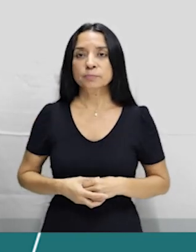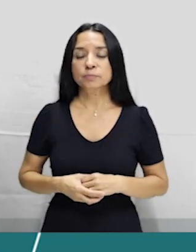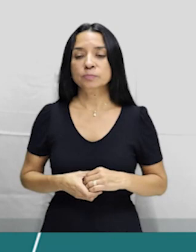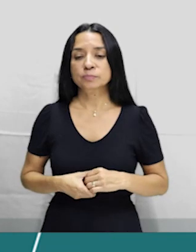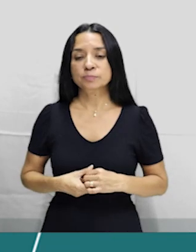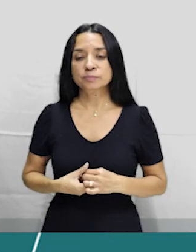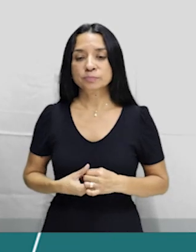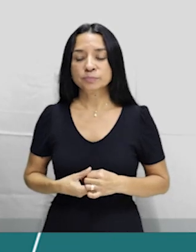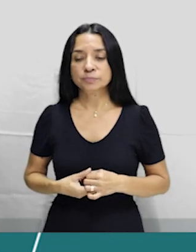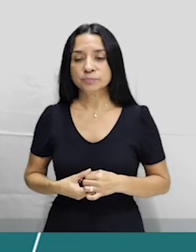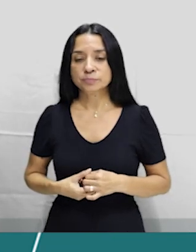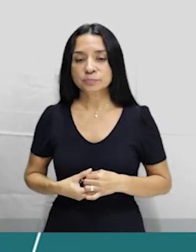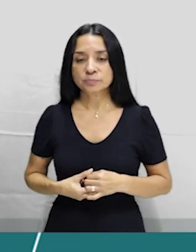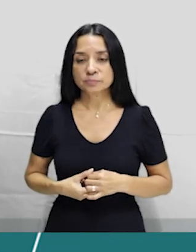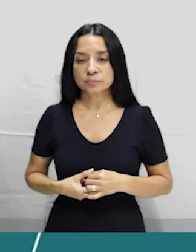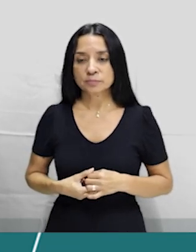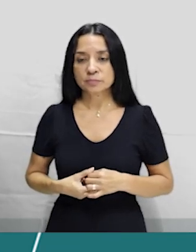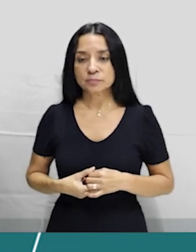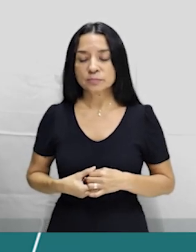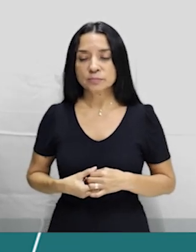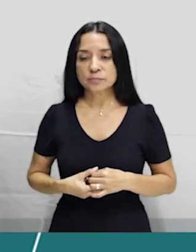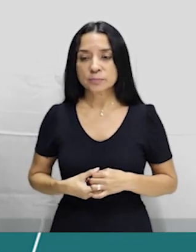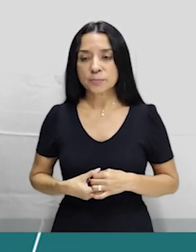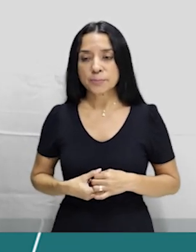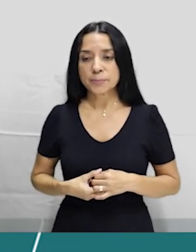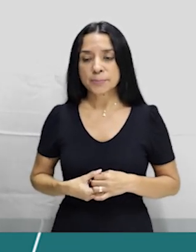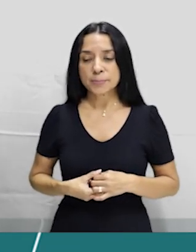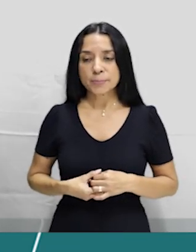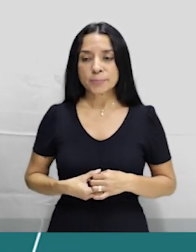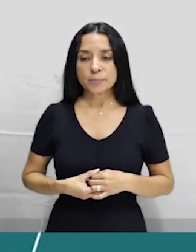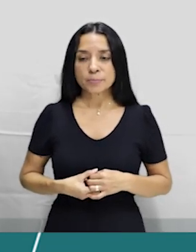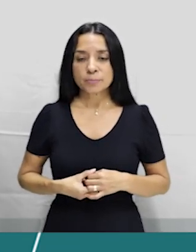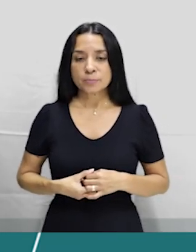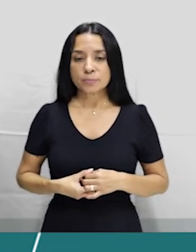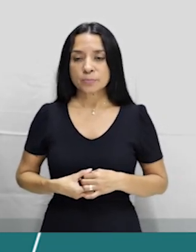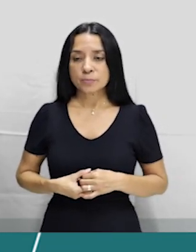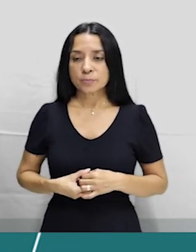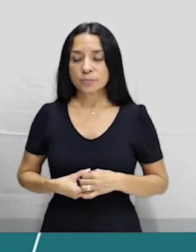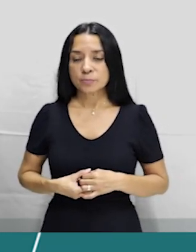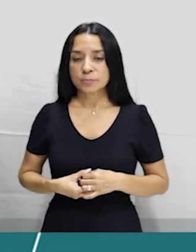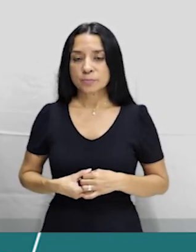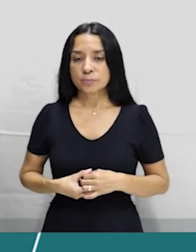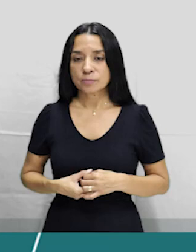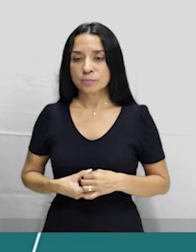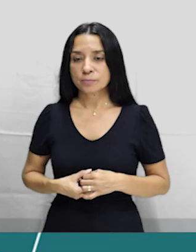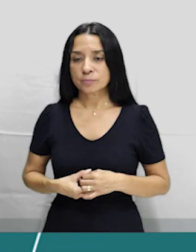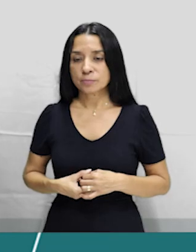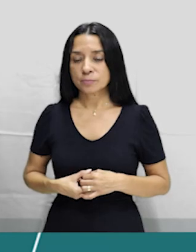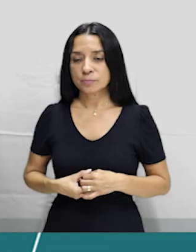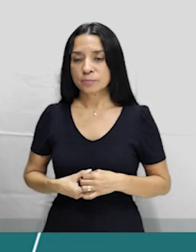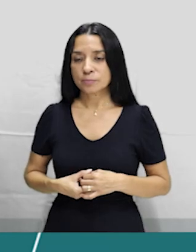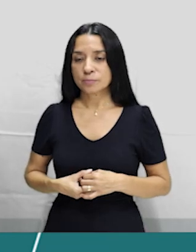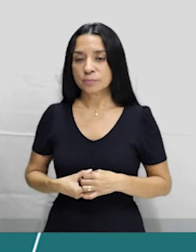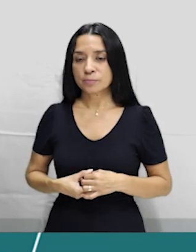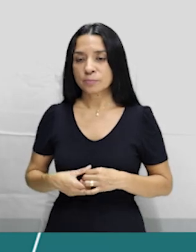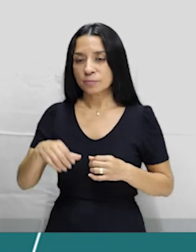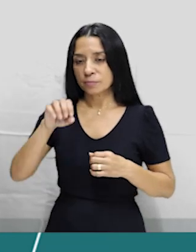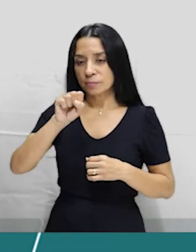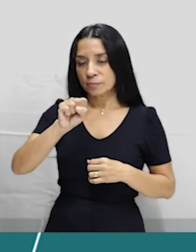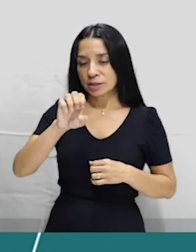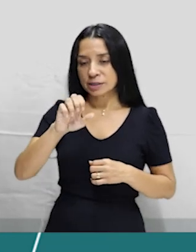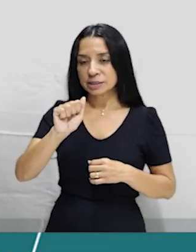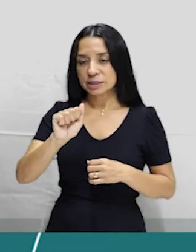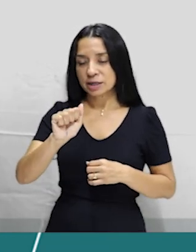está conjugado en. Então, verbo sea, que é o verbo ser, ele está conjugado no